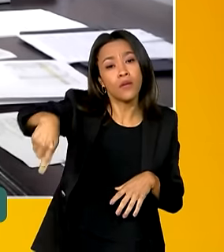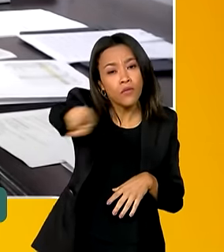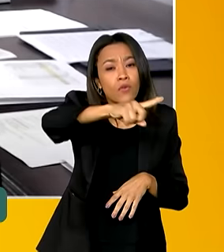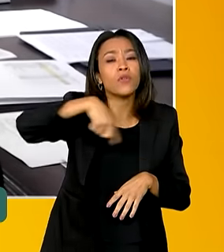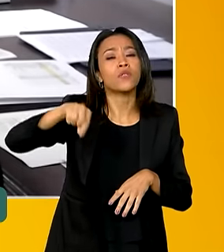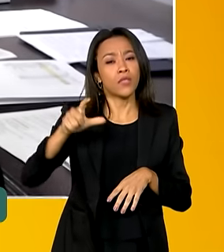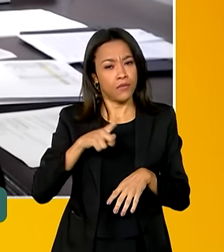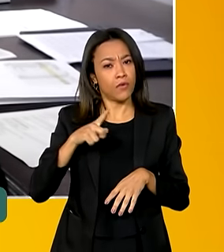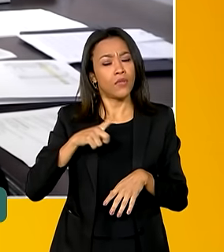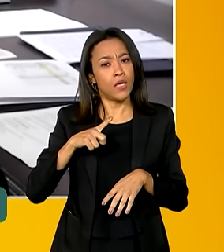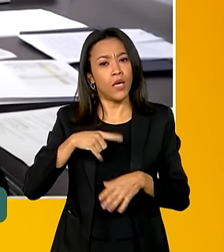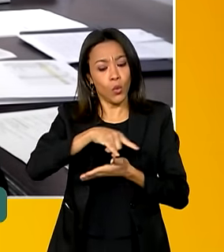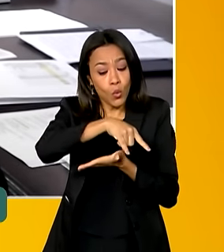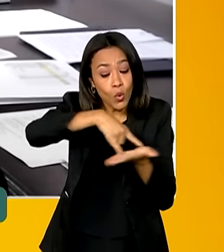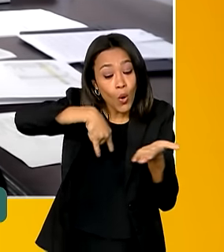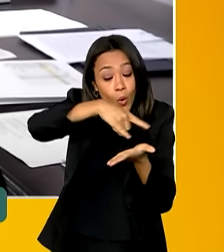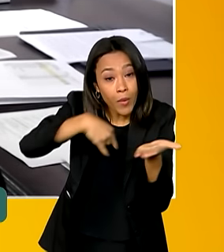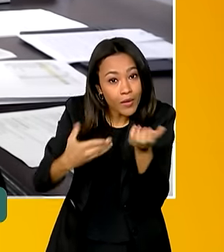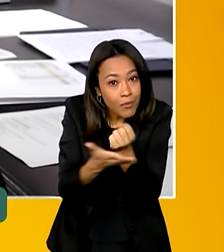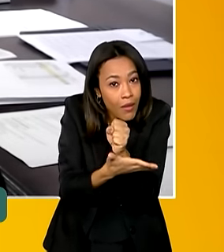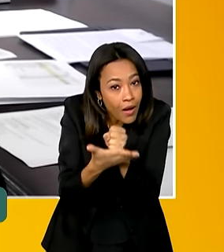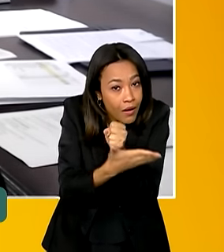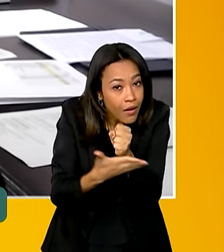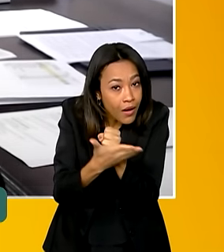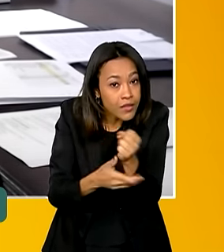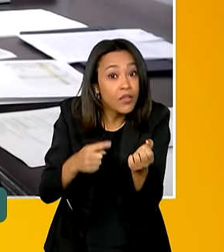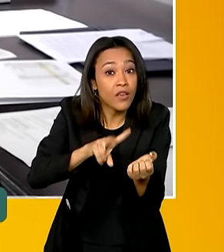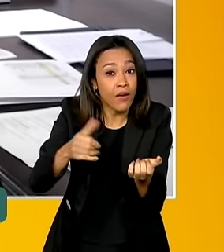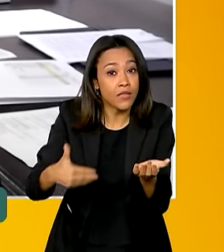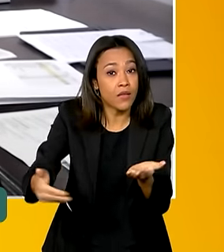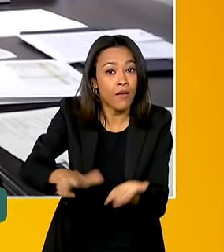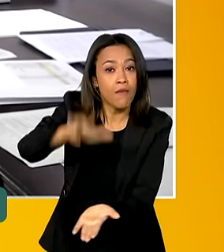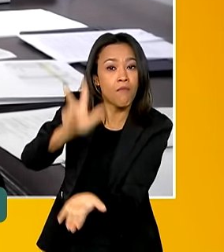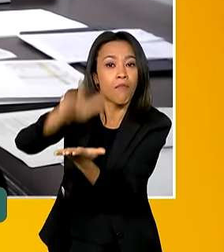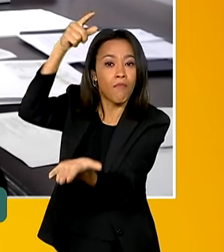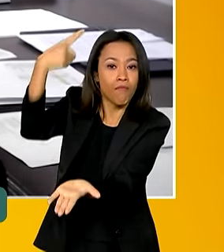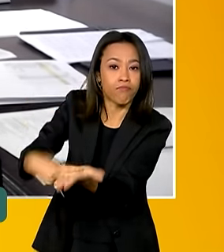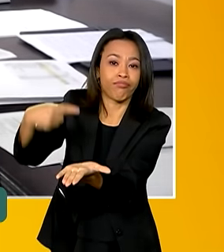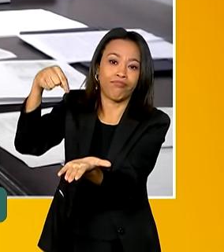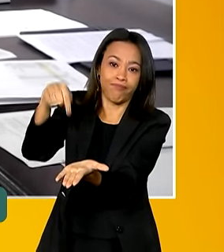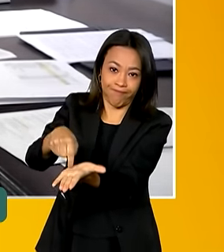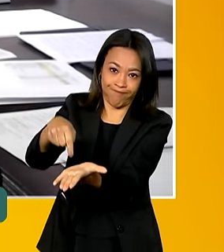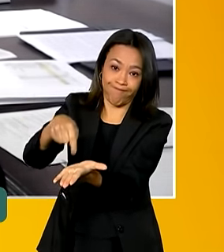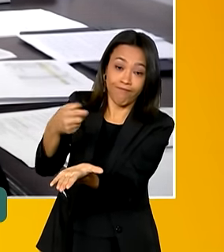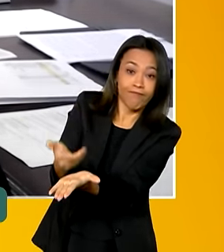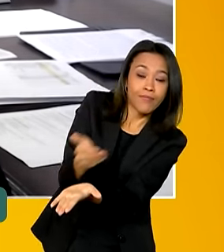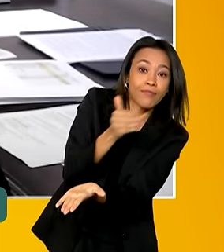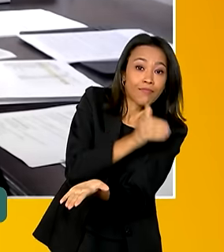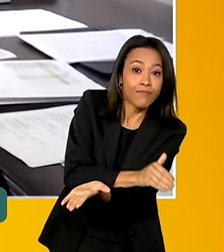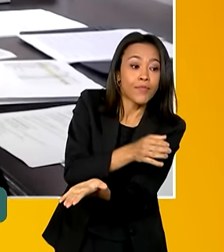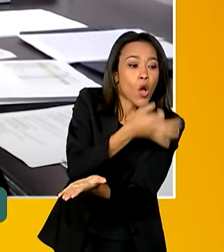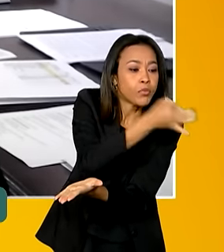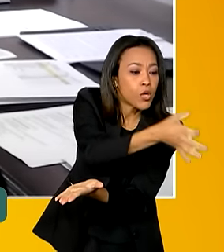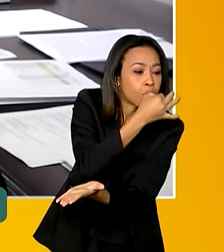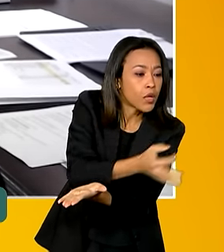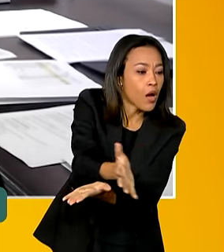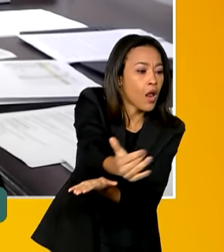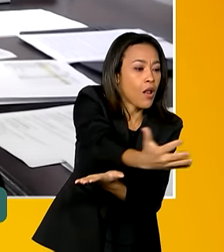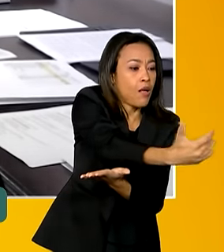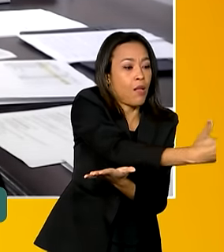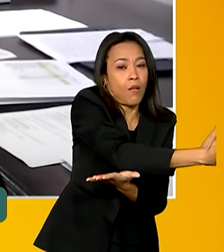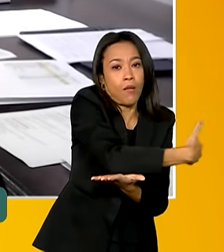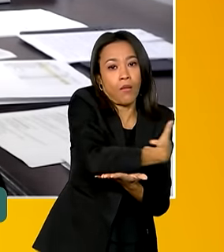o documento base, que estará sendo validado essa semana, a partir de contribuições de um grande